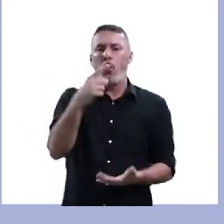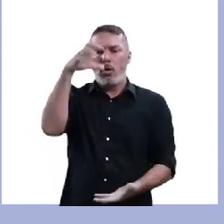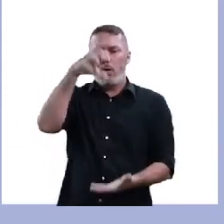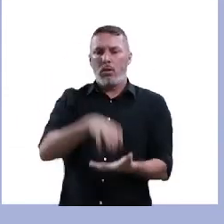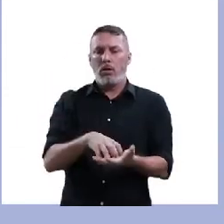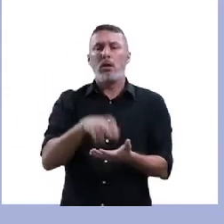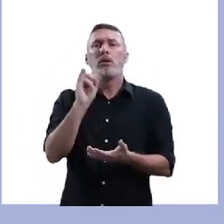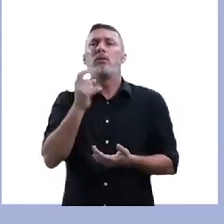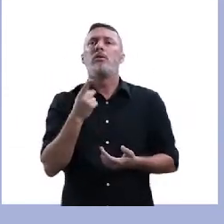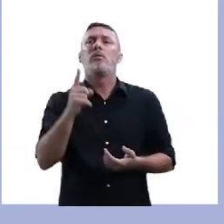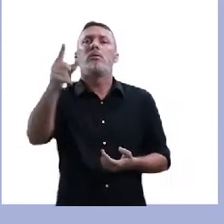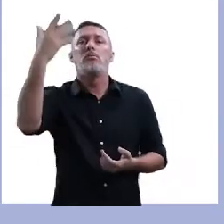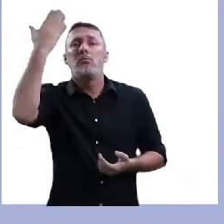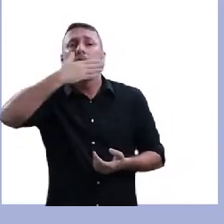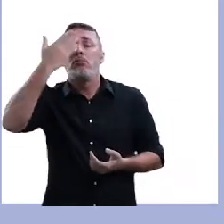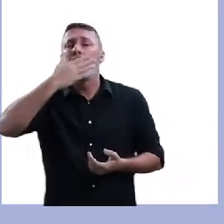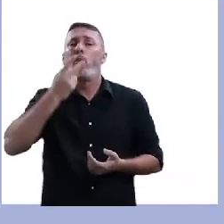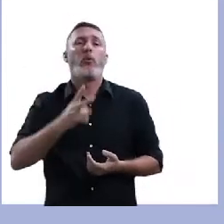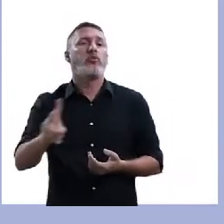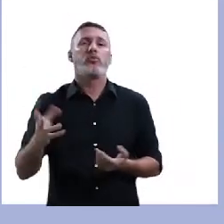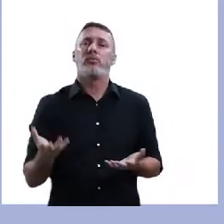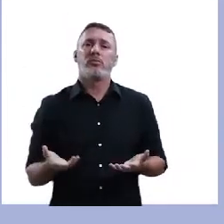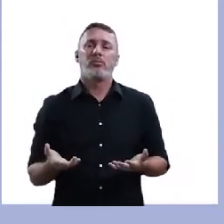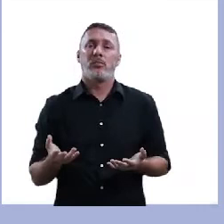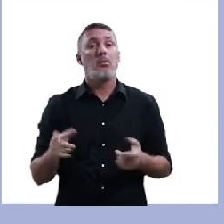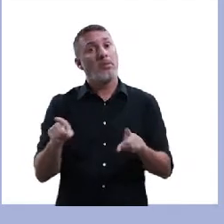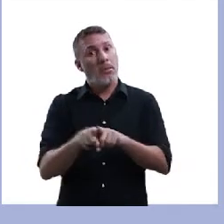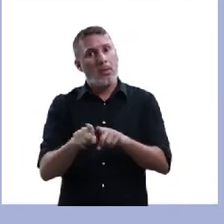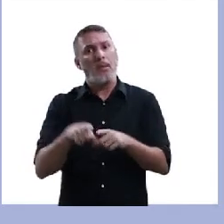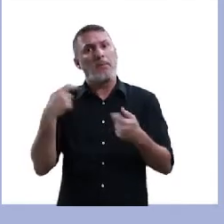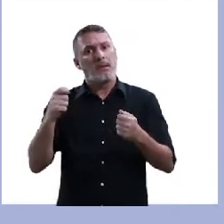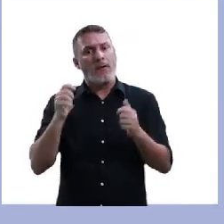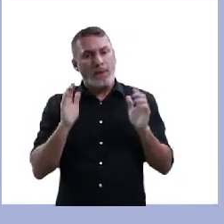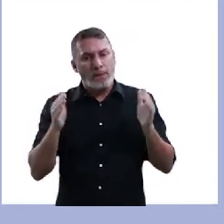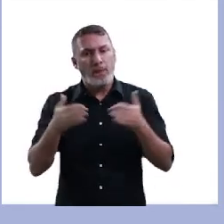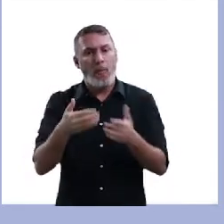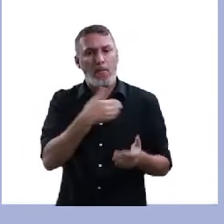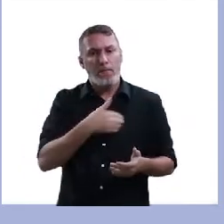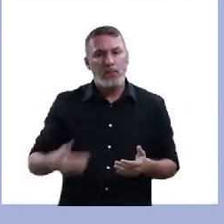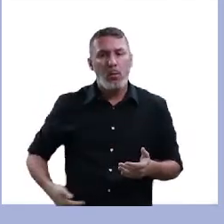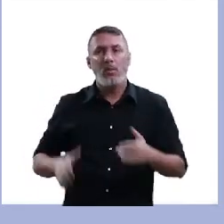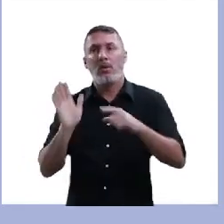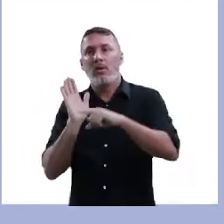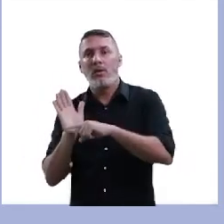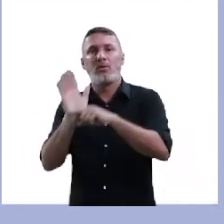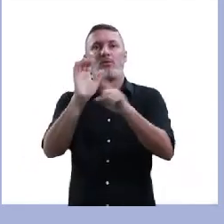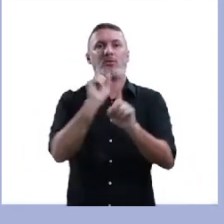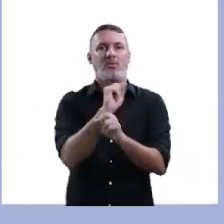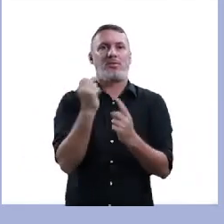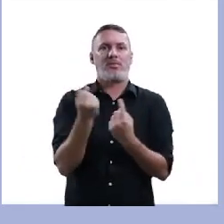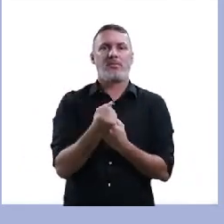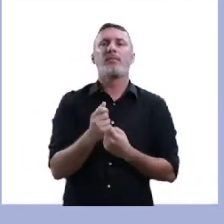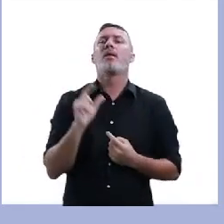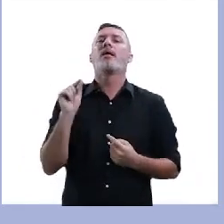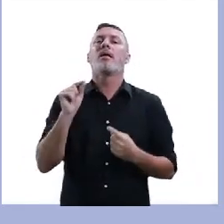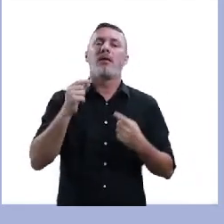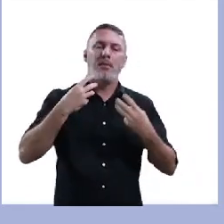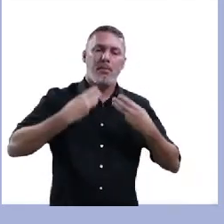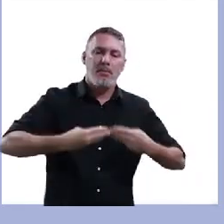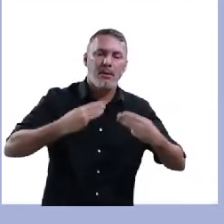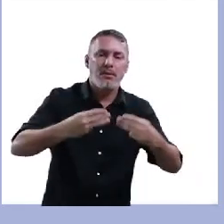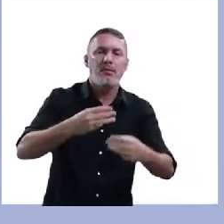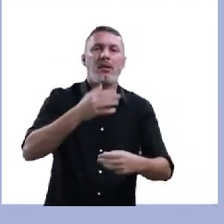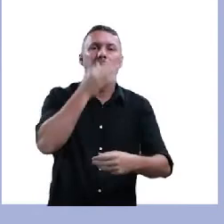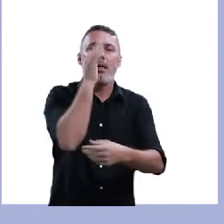isso, e até mesmo detalhamento, que seja público em toda a sociedade, em todos os locais. Que o Ministério do Meio Ambiente, ele